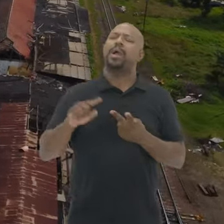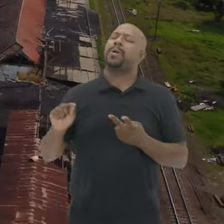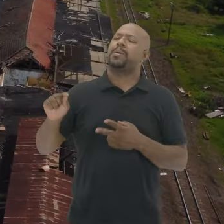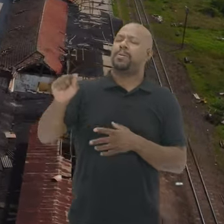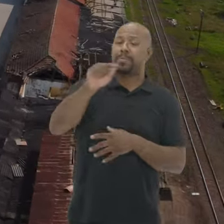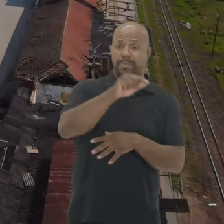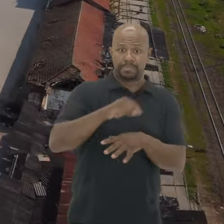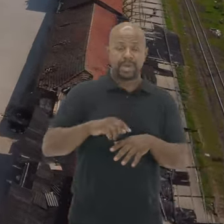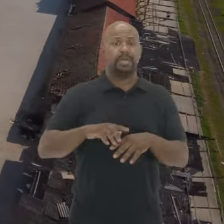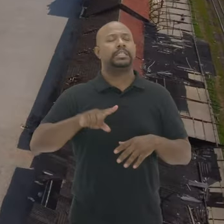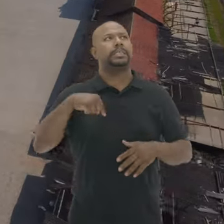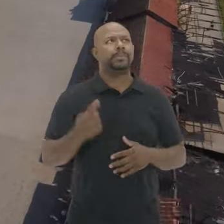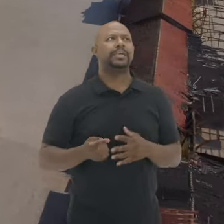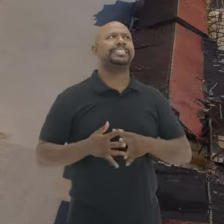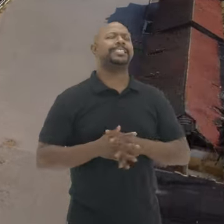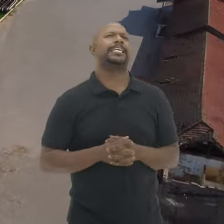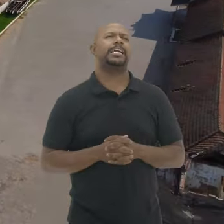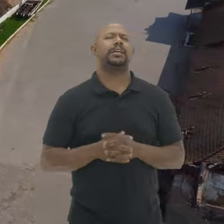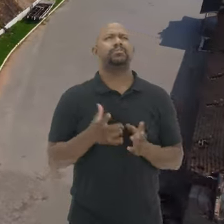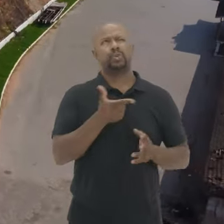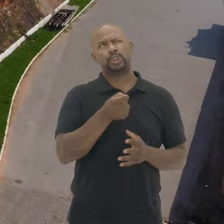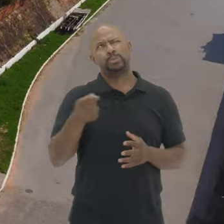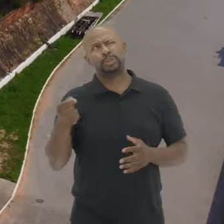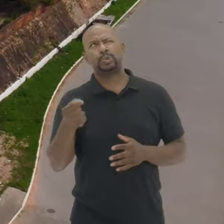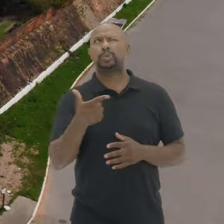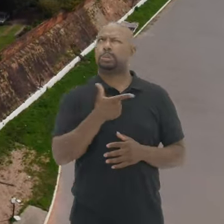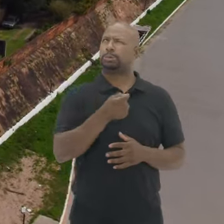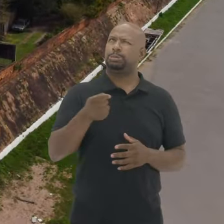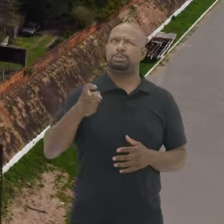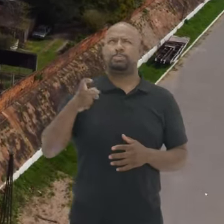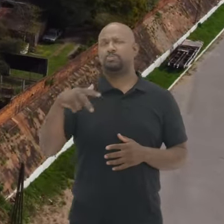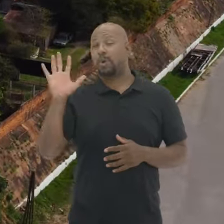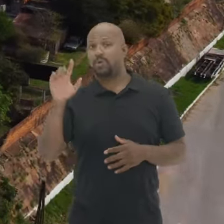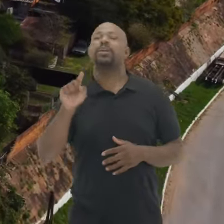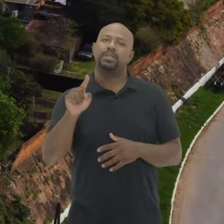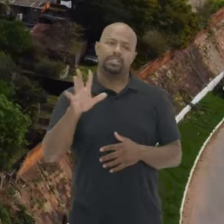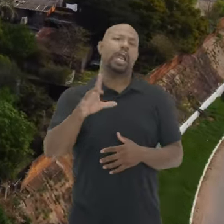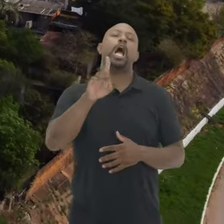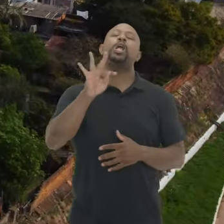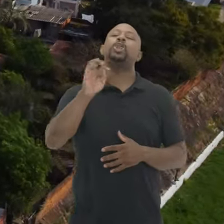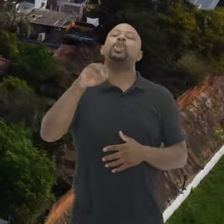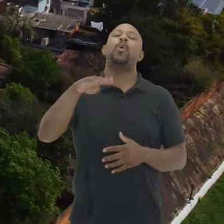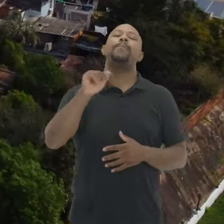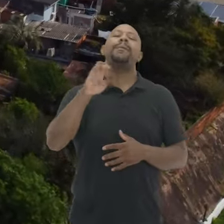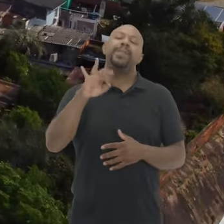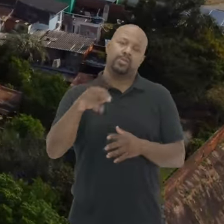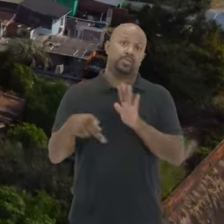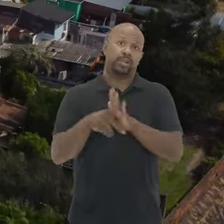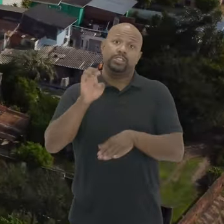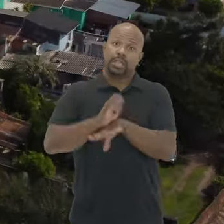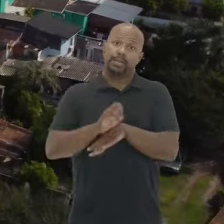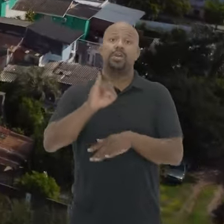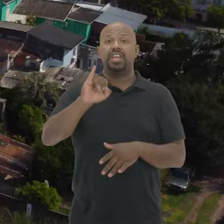Arredores E depois Anos 2000 2000 e pouco É que tem um tombamento Um decreto De tombamento